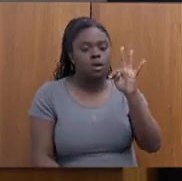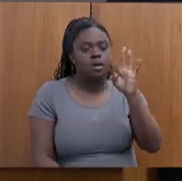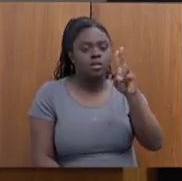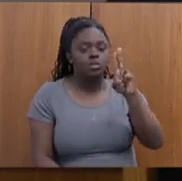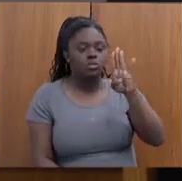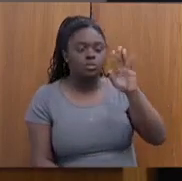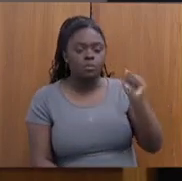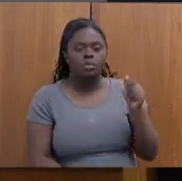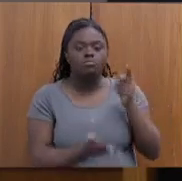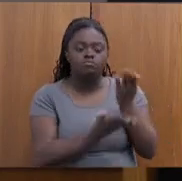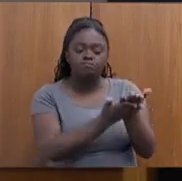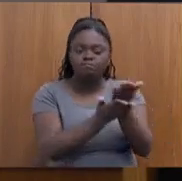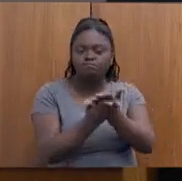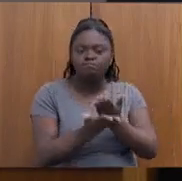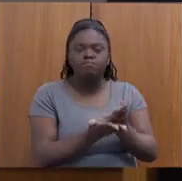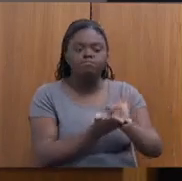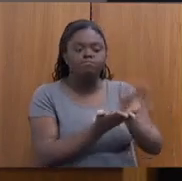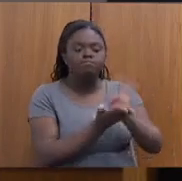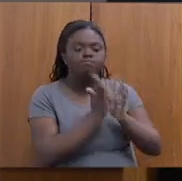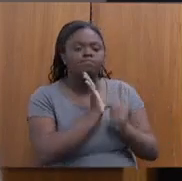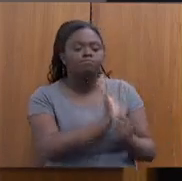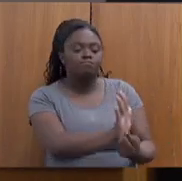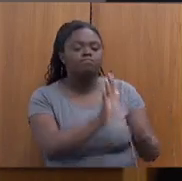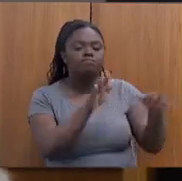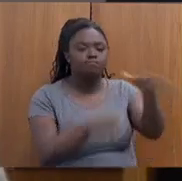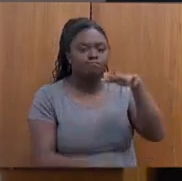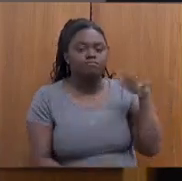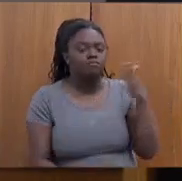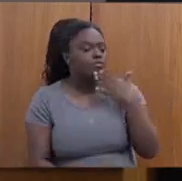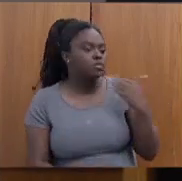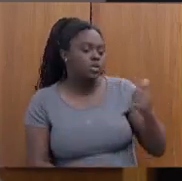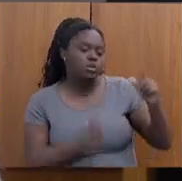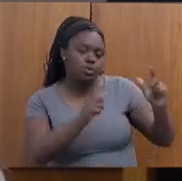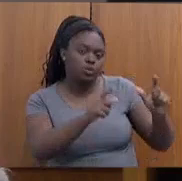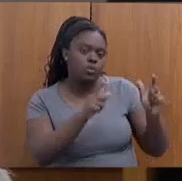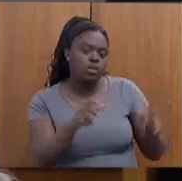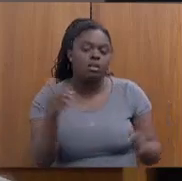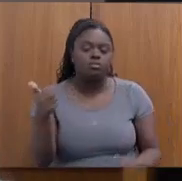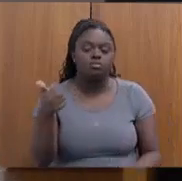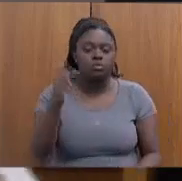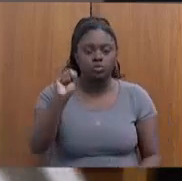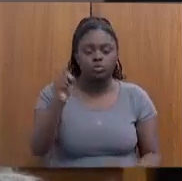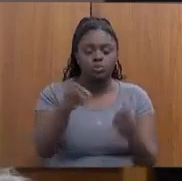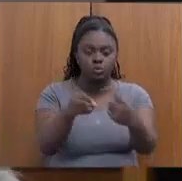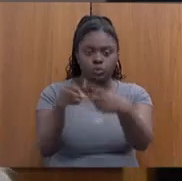técnicos, foram definidos que lá é o melhor local entre os 18 municípios.